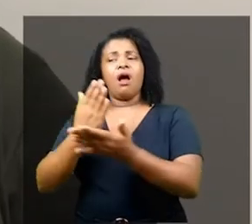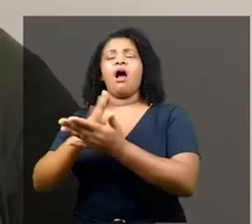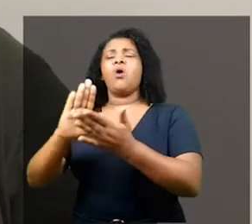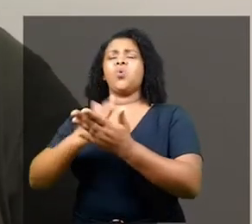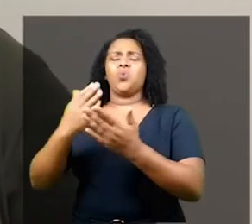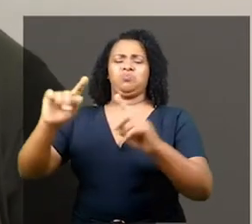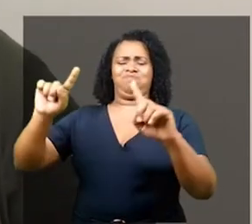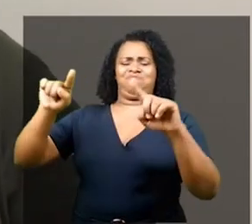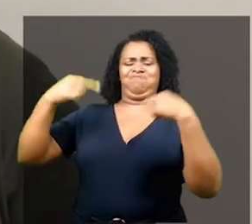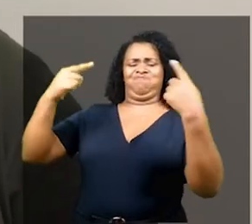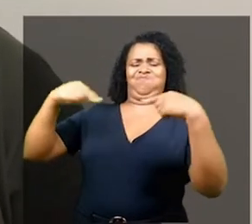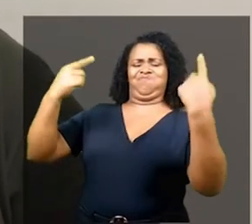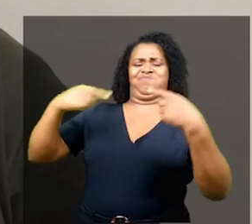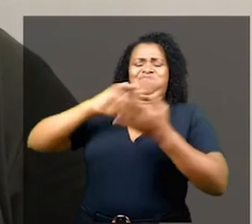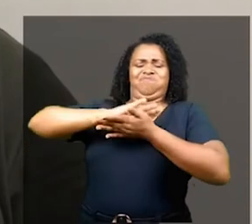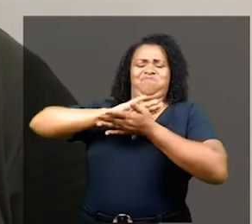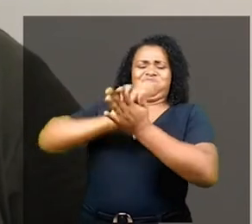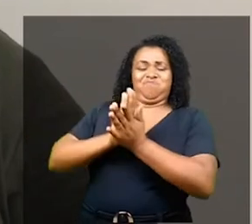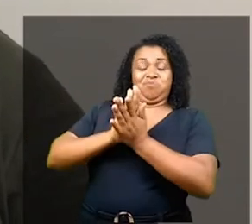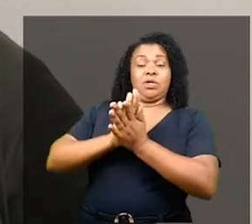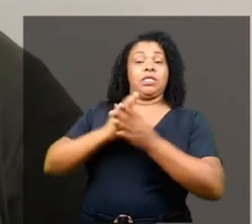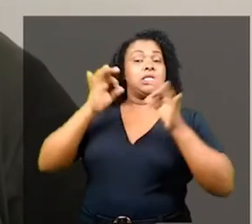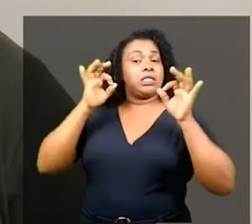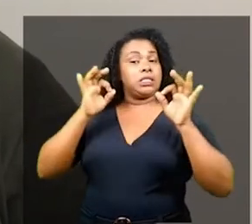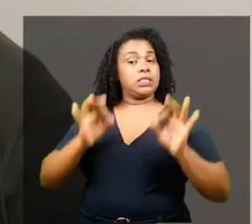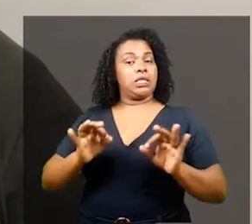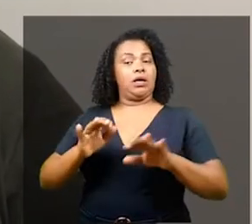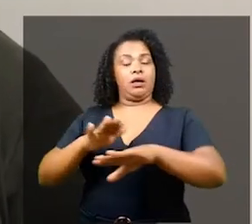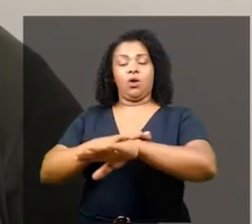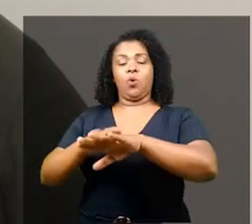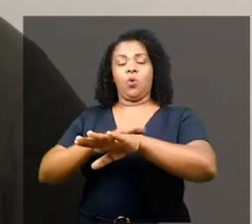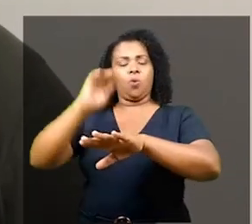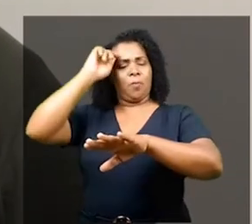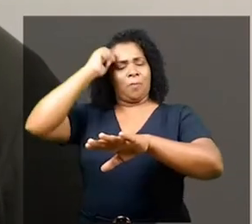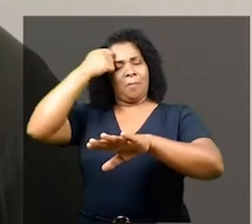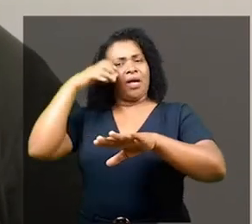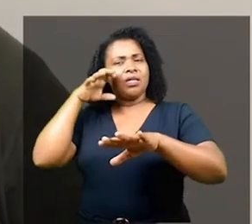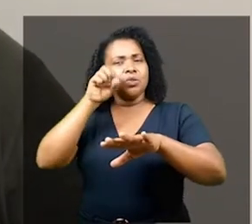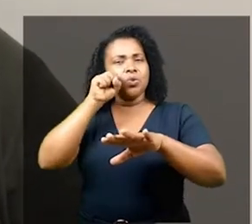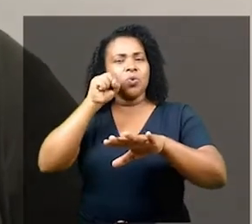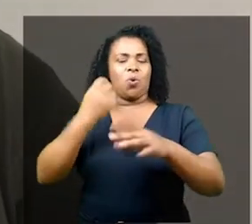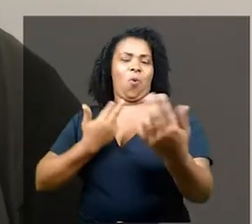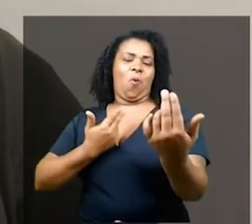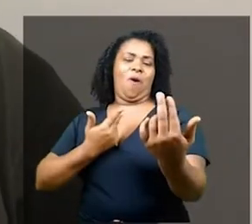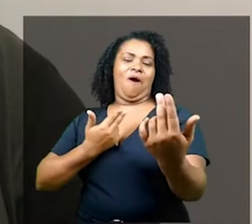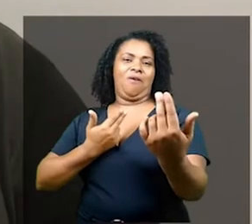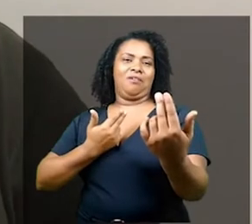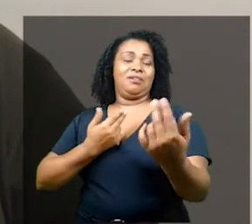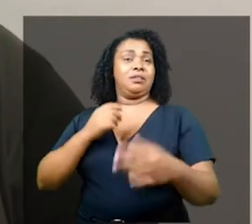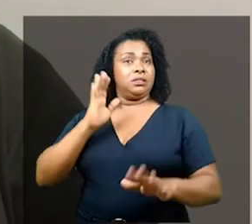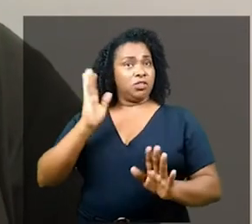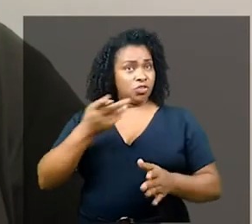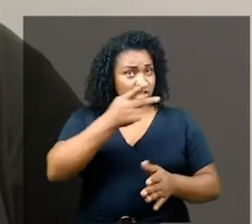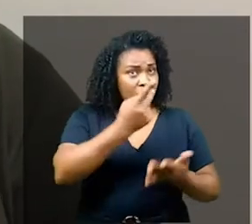mais vezes ao longo da vida. Geralmente pessoas retintas, como eu. Quem já passou por isso sabe como